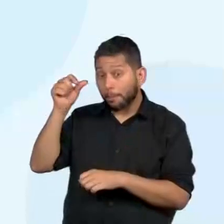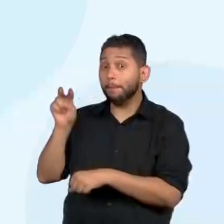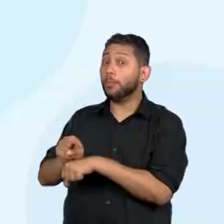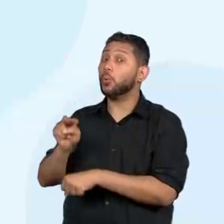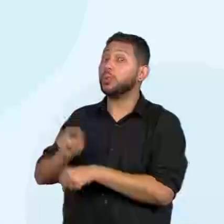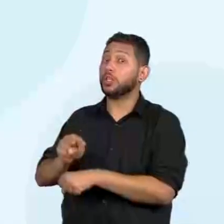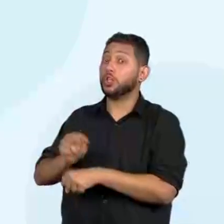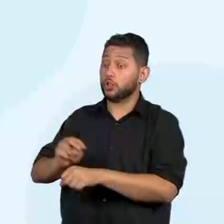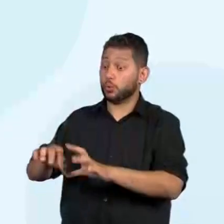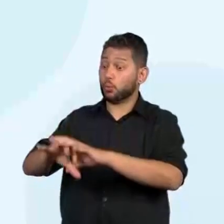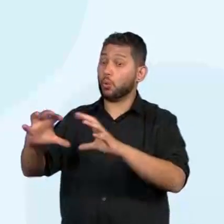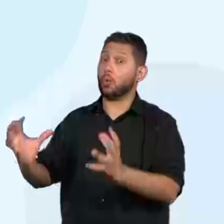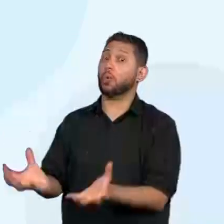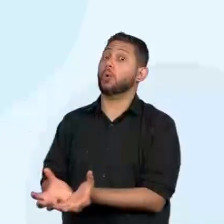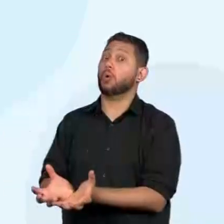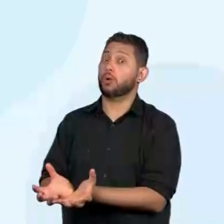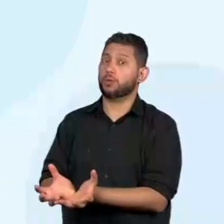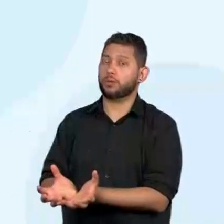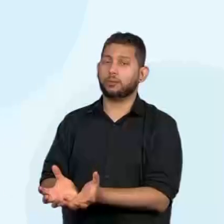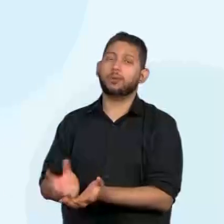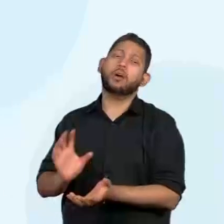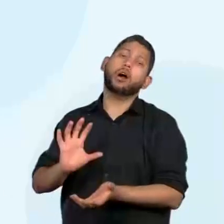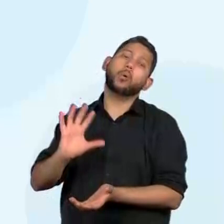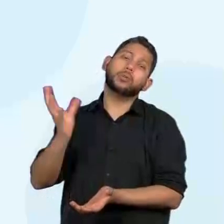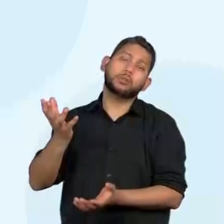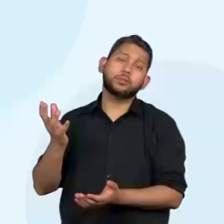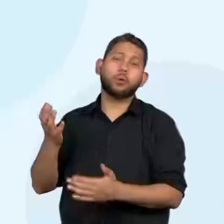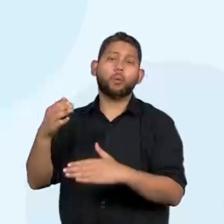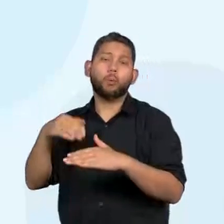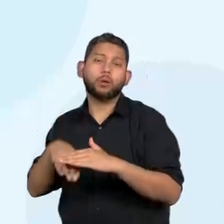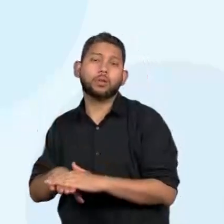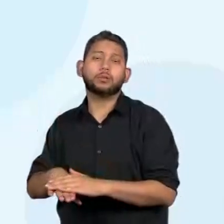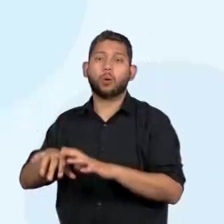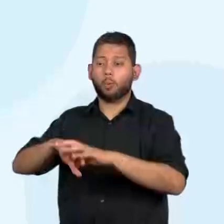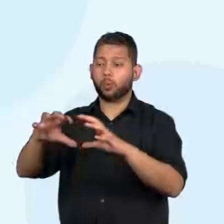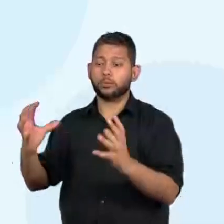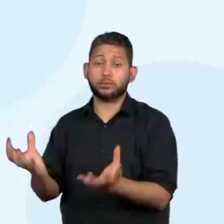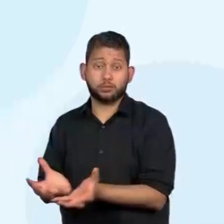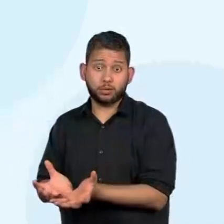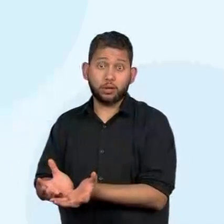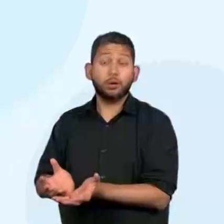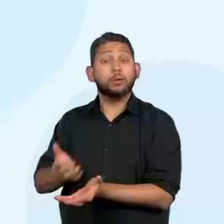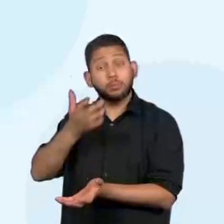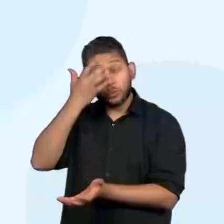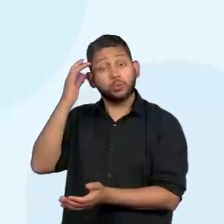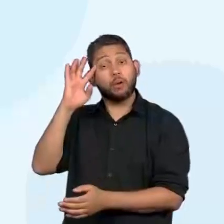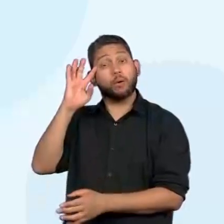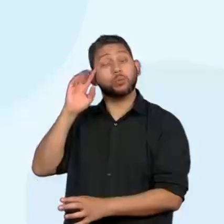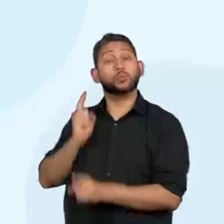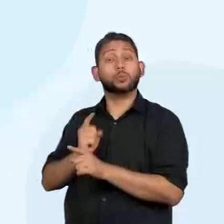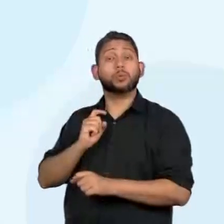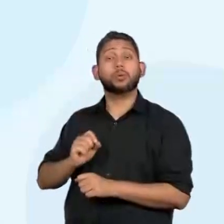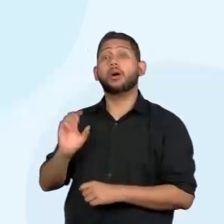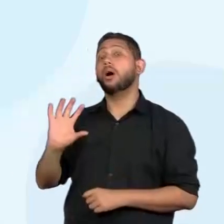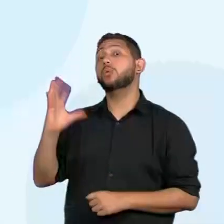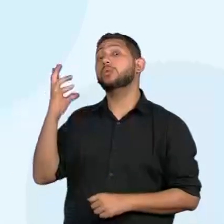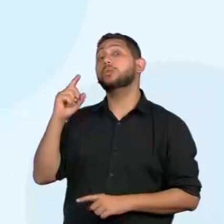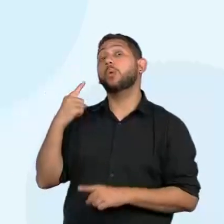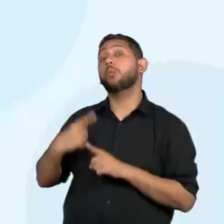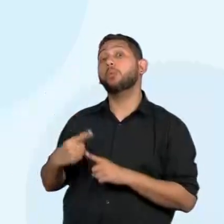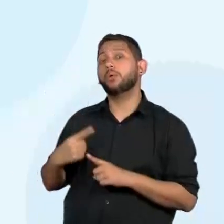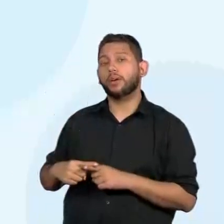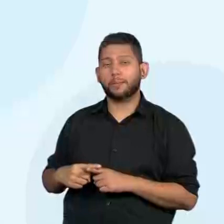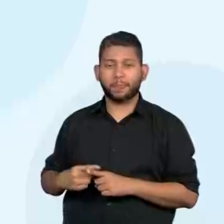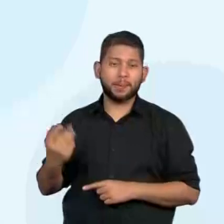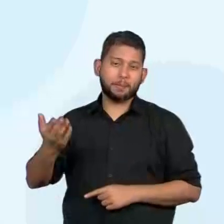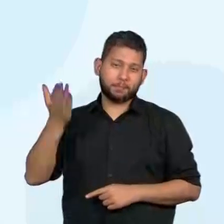dentro de um cofre. Por ter sido escondido com proteção, especialistas acreditam que isso aconteceu quando os